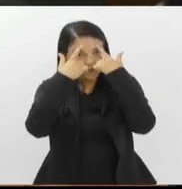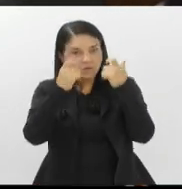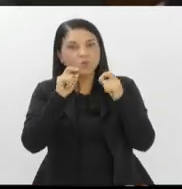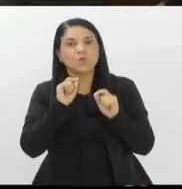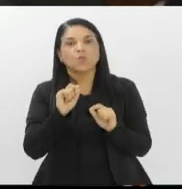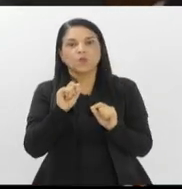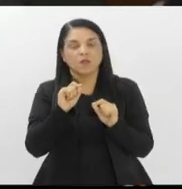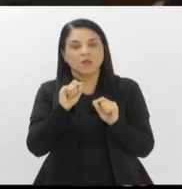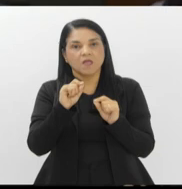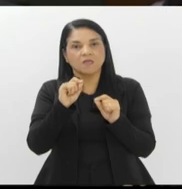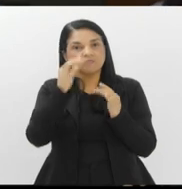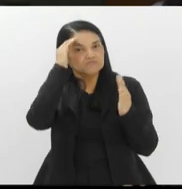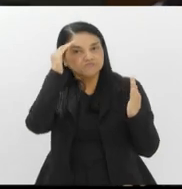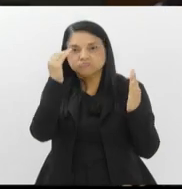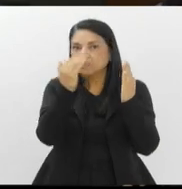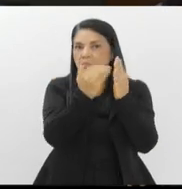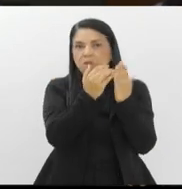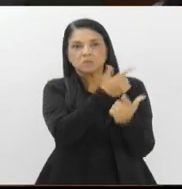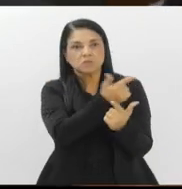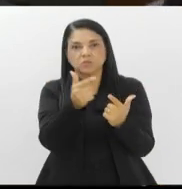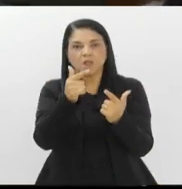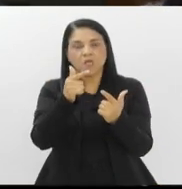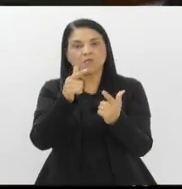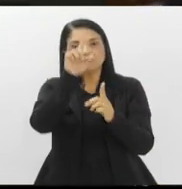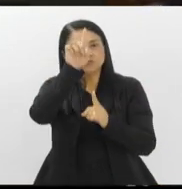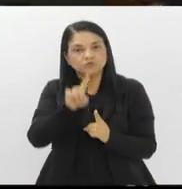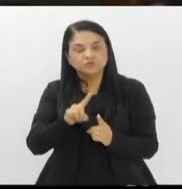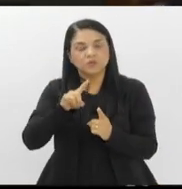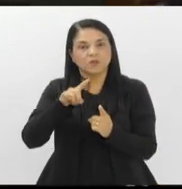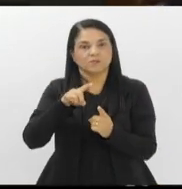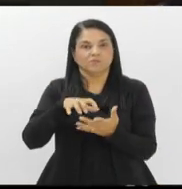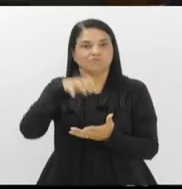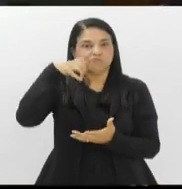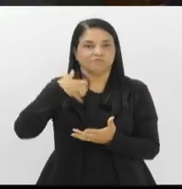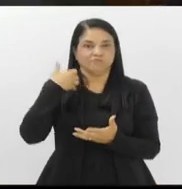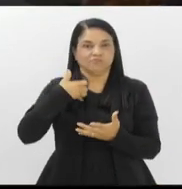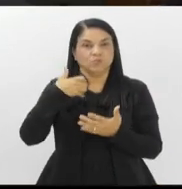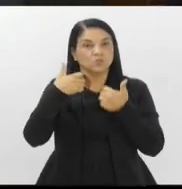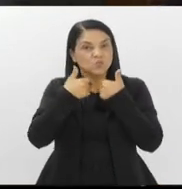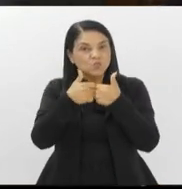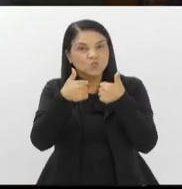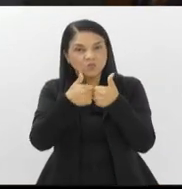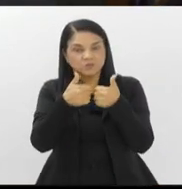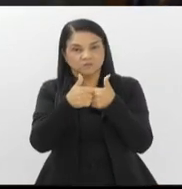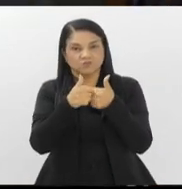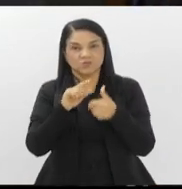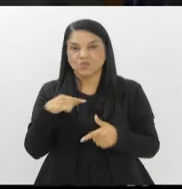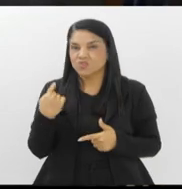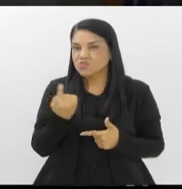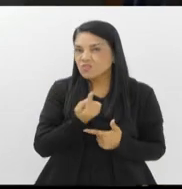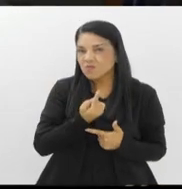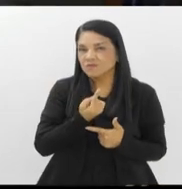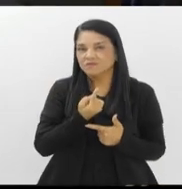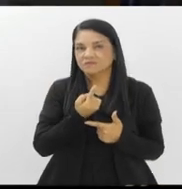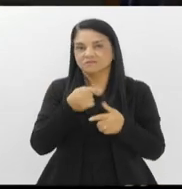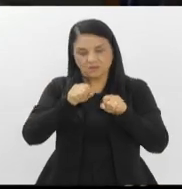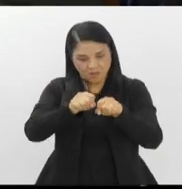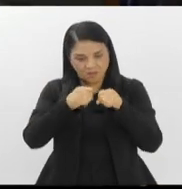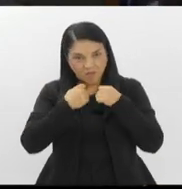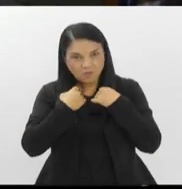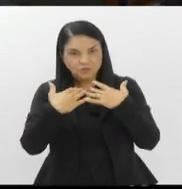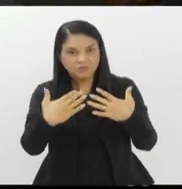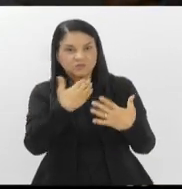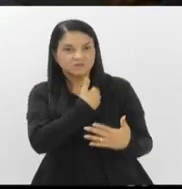questão da violação dos direitos da pessoa idosa no transporte público. Isso nos fez fazer essa audiência pública